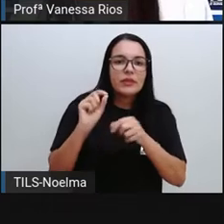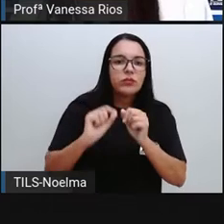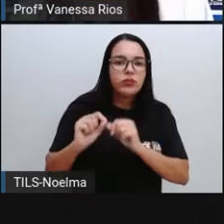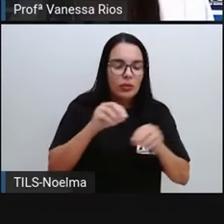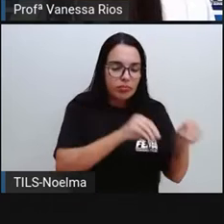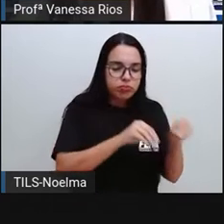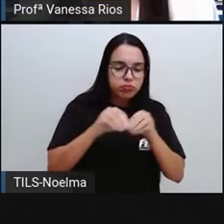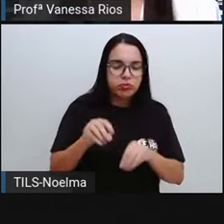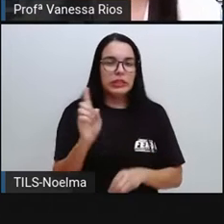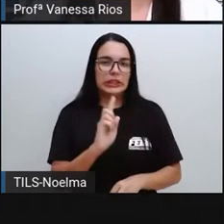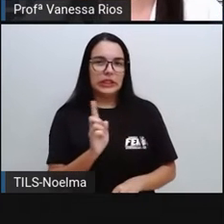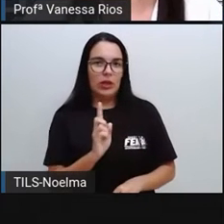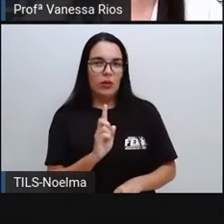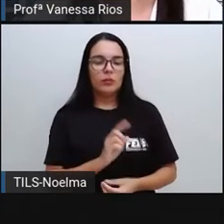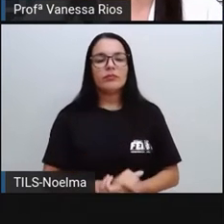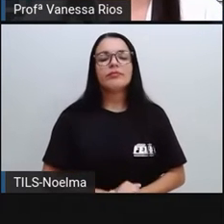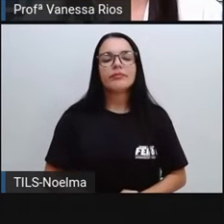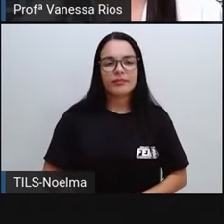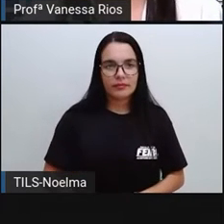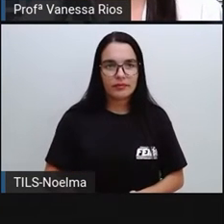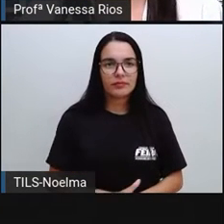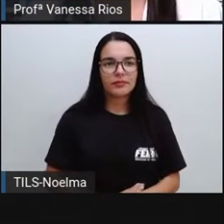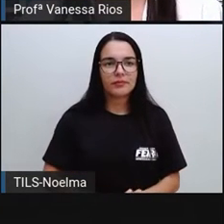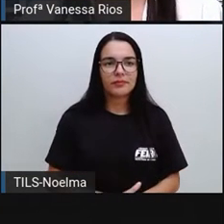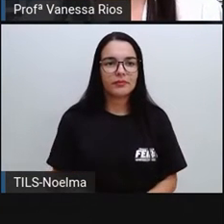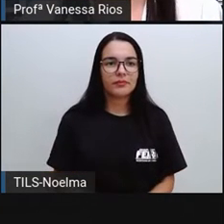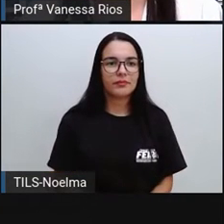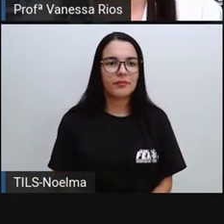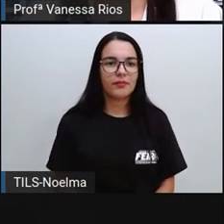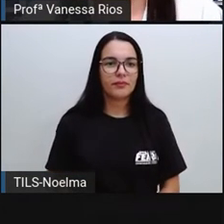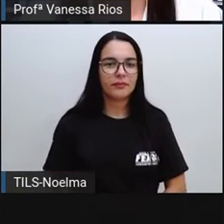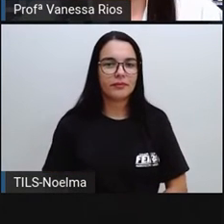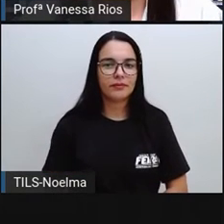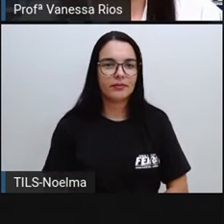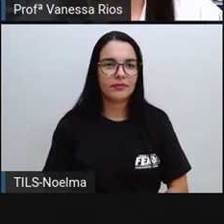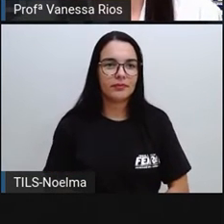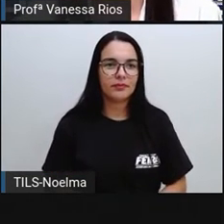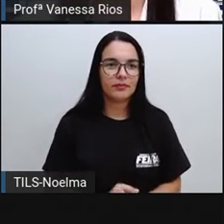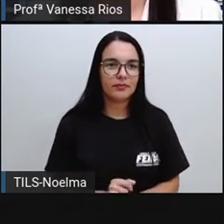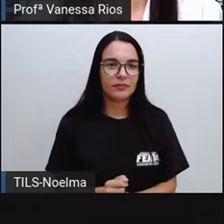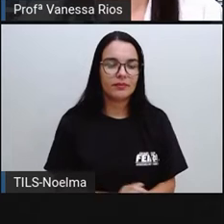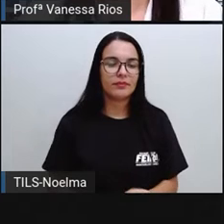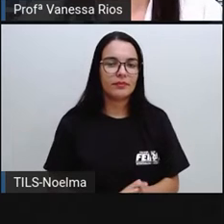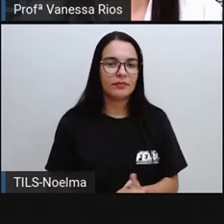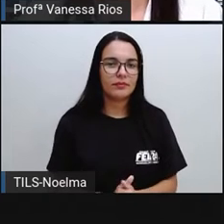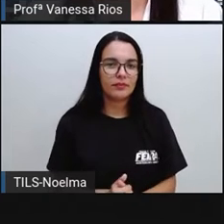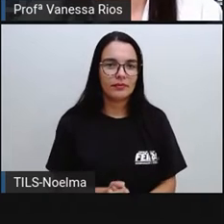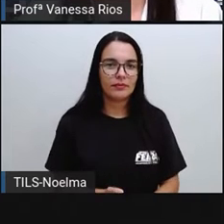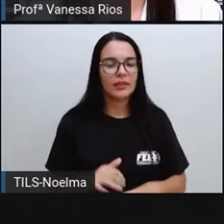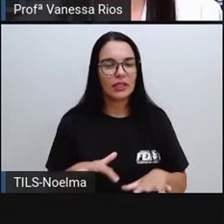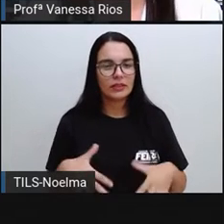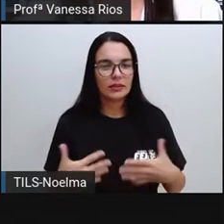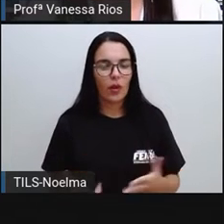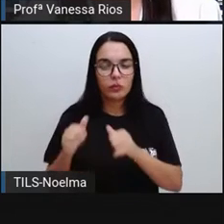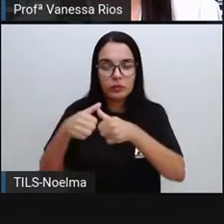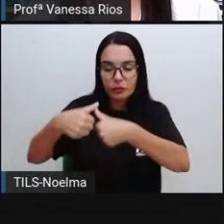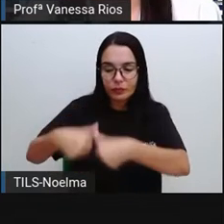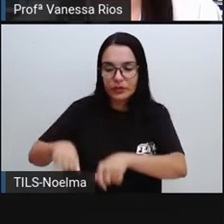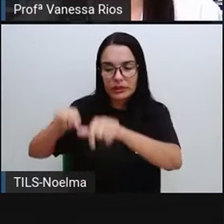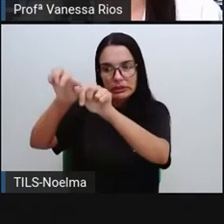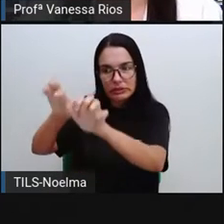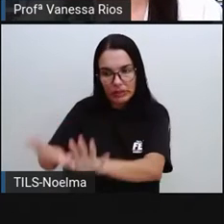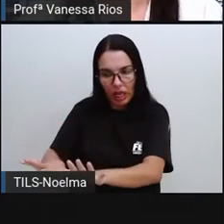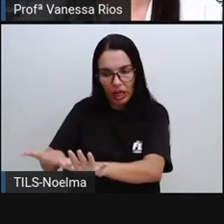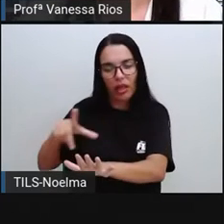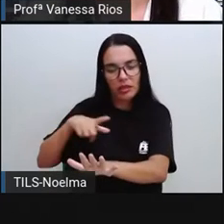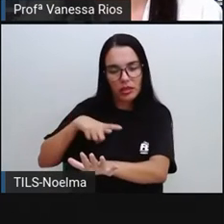mômada. Porque a gente entende aí essa definição de sedentarismo como um momento ou processo pelo